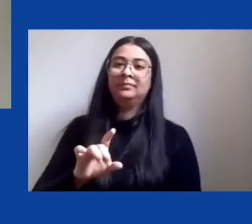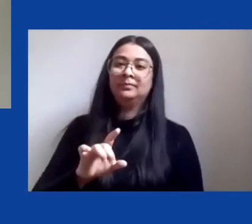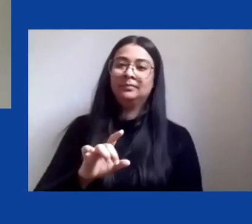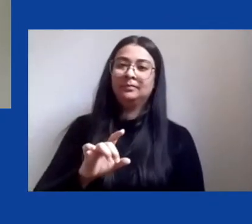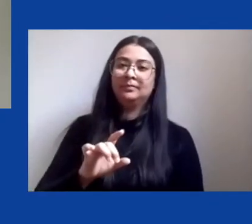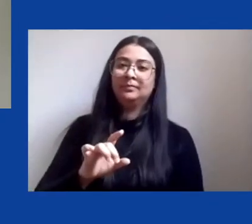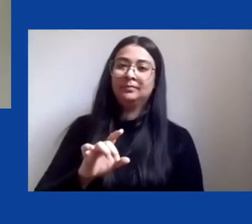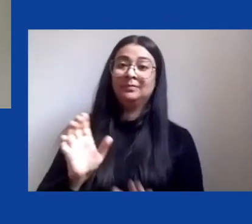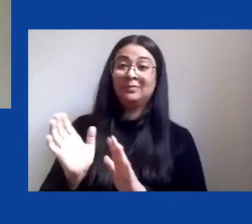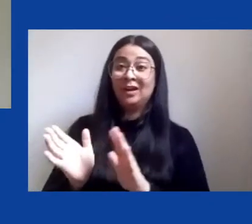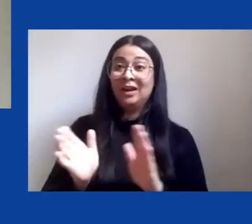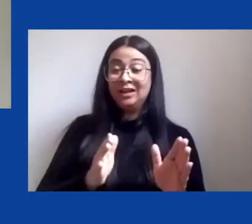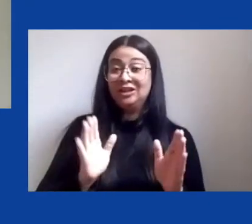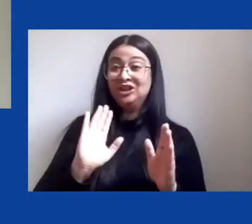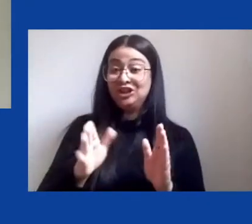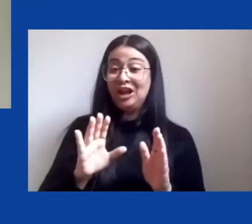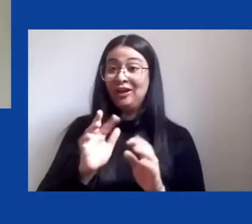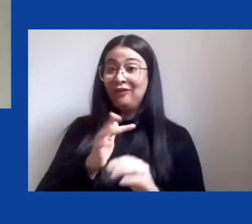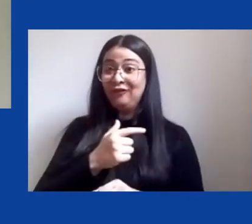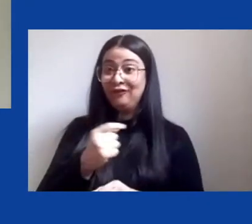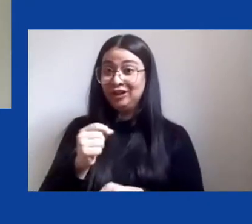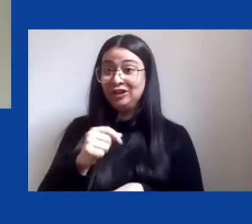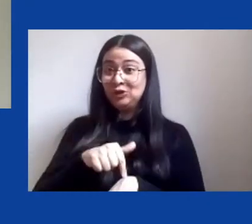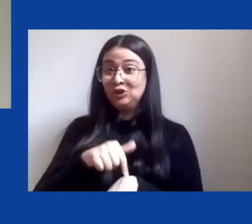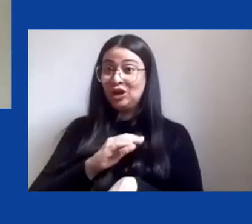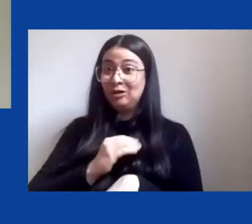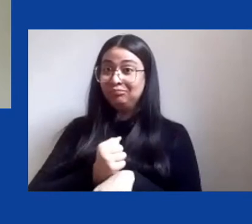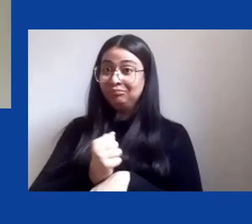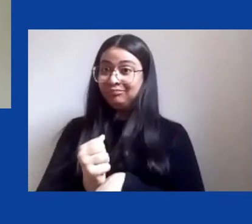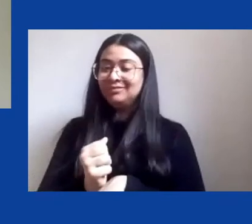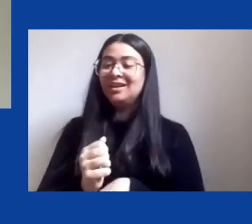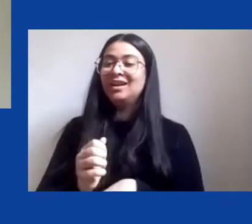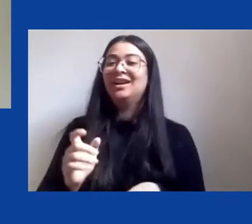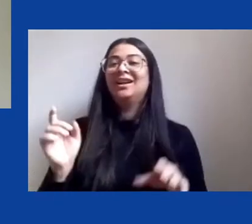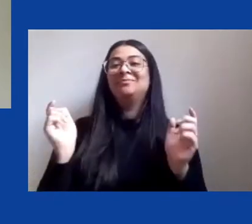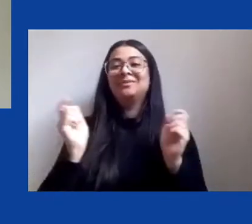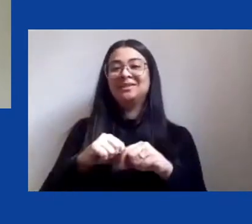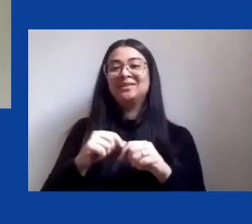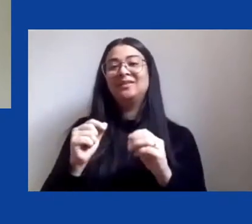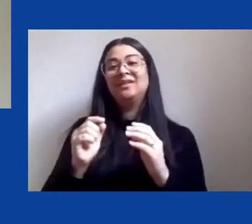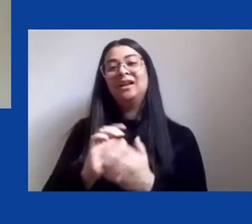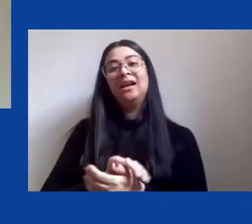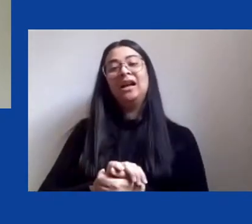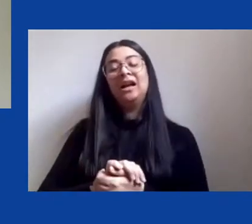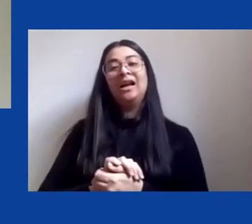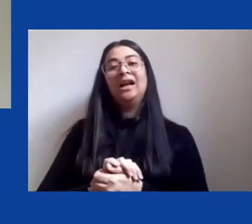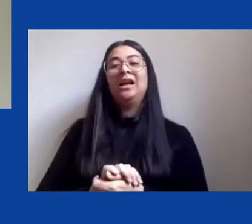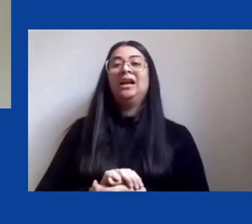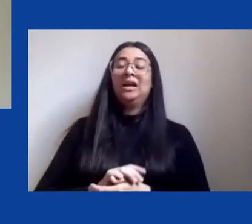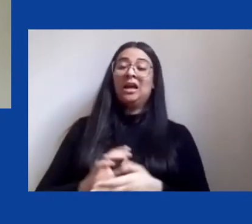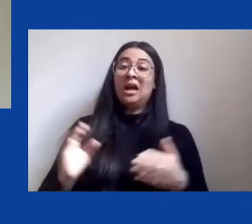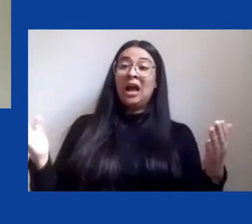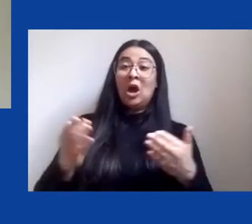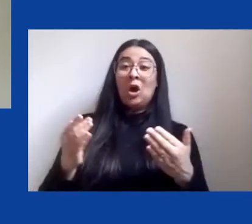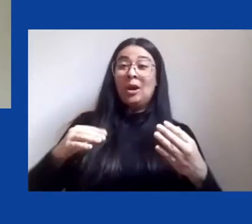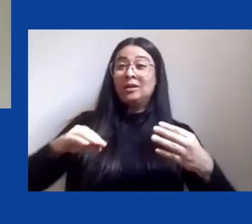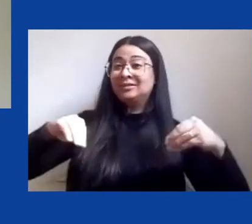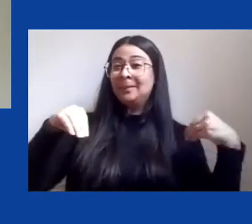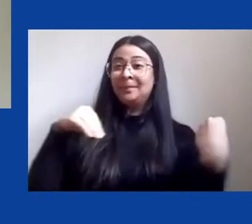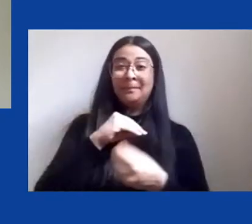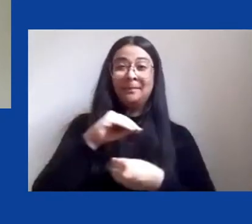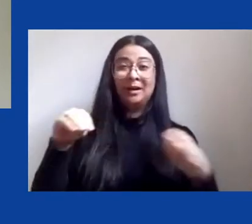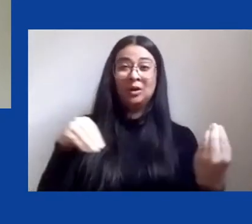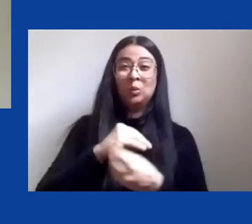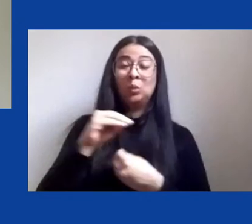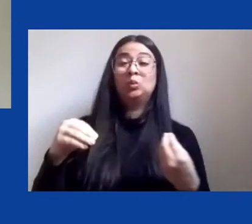meus 20 minutos, para nos perguntar diretamente, nem no meio dessa treta, como ficam a expertise